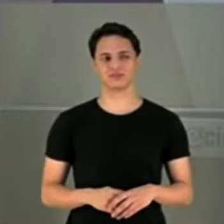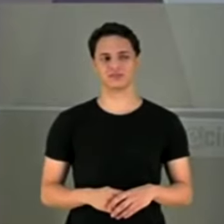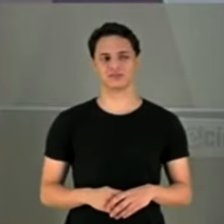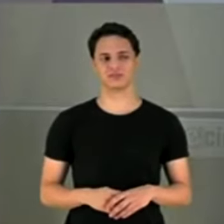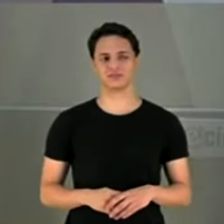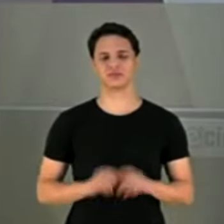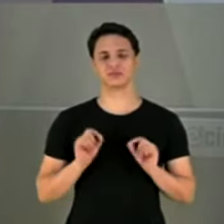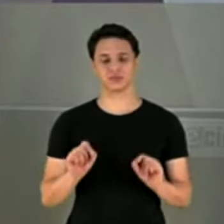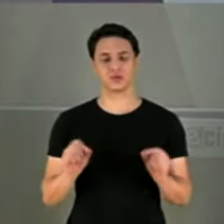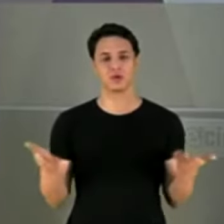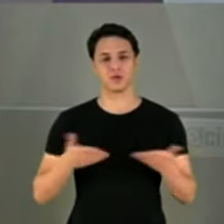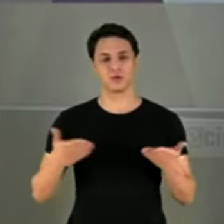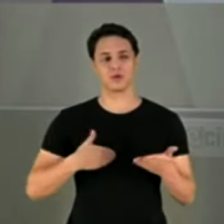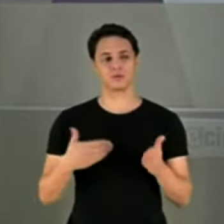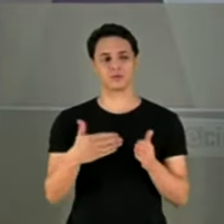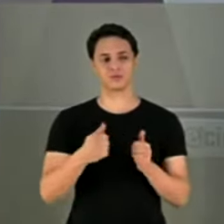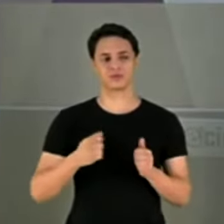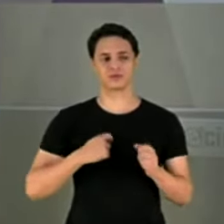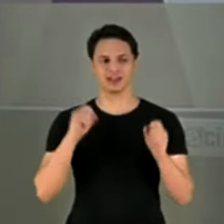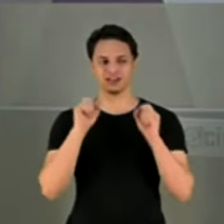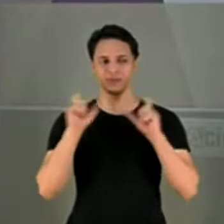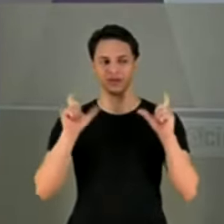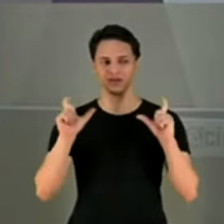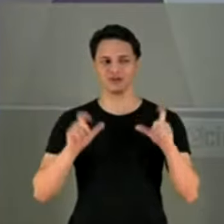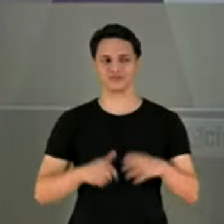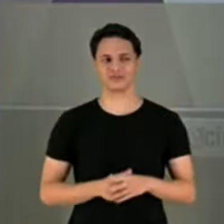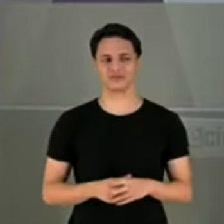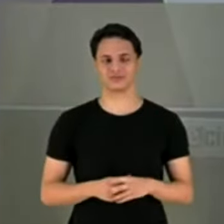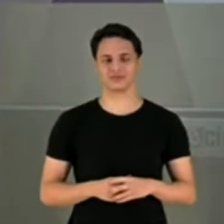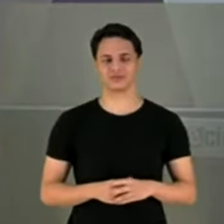eventuais requerimentos de destaque para votação inseparado